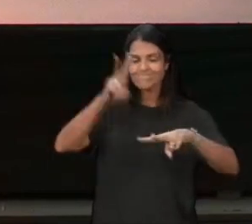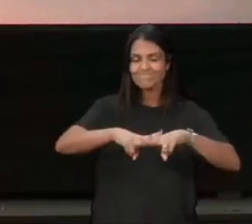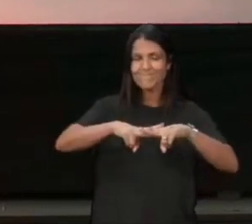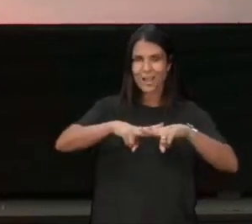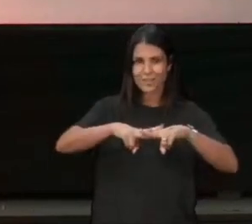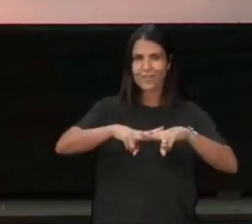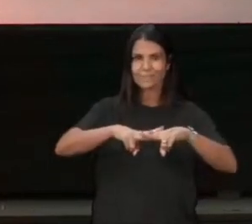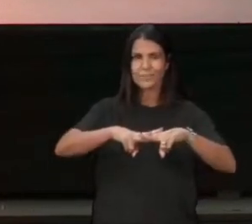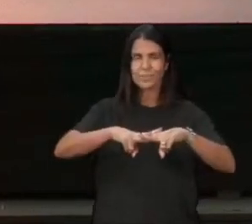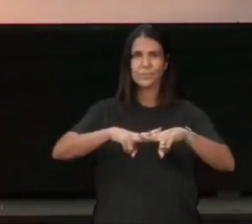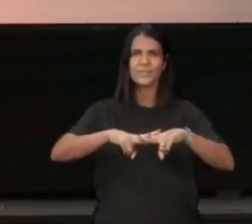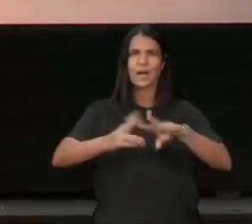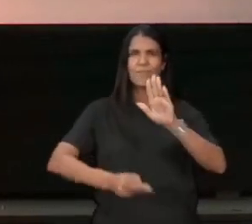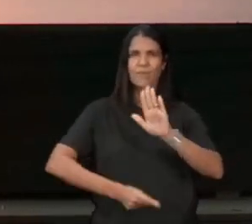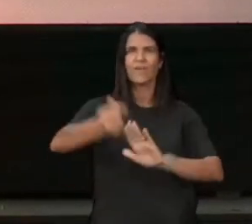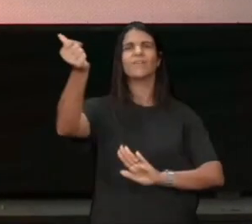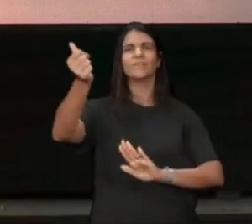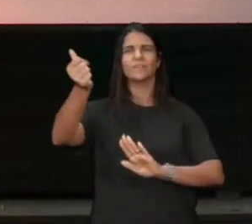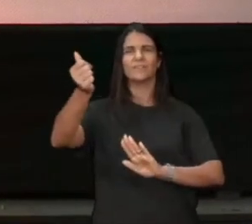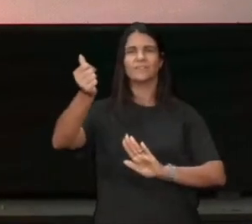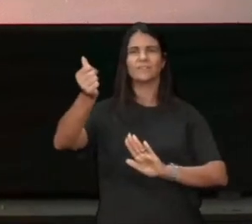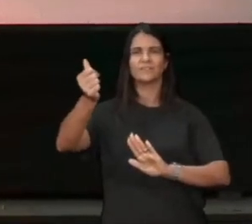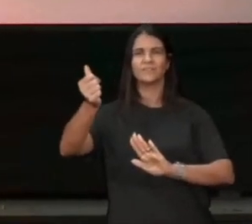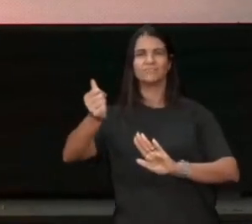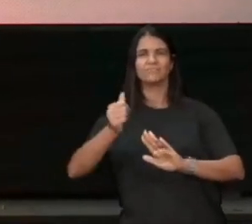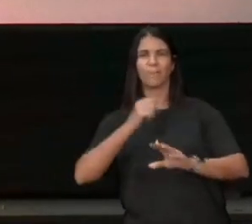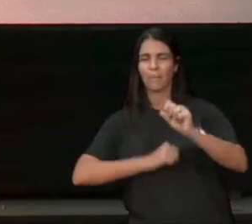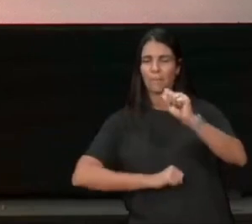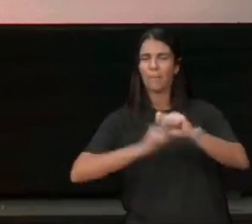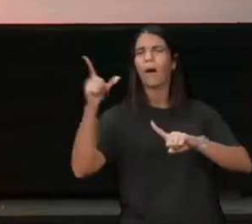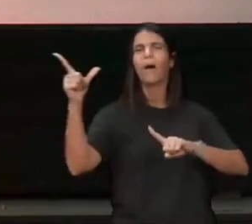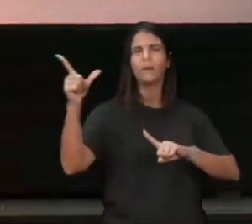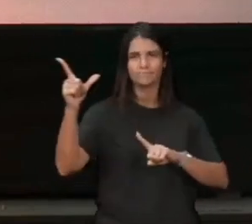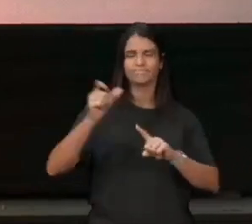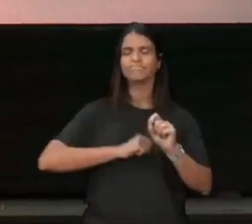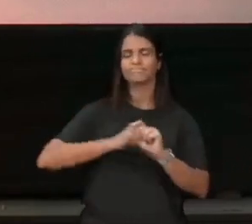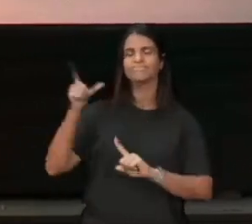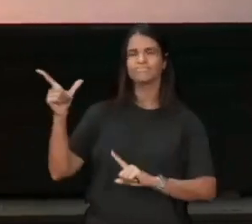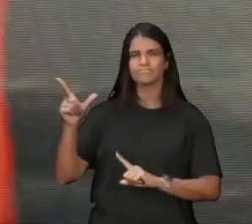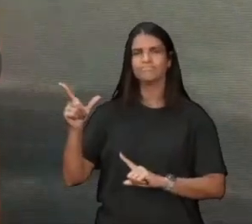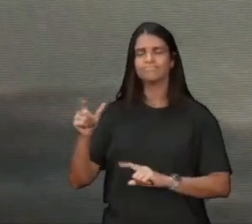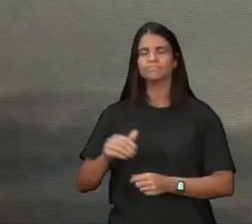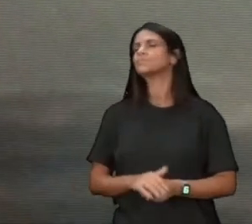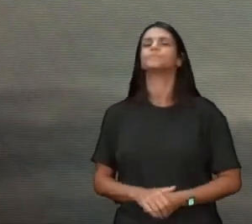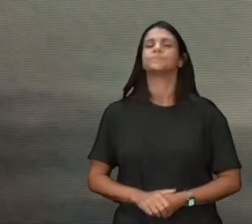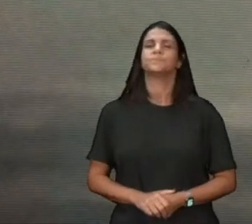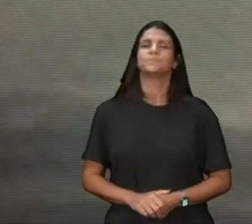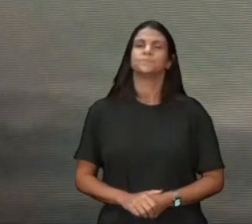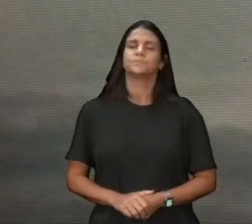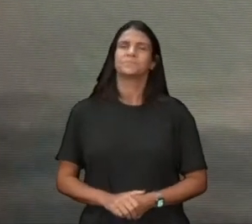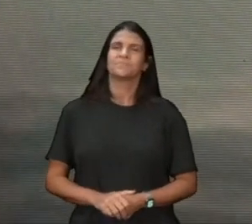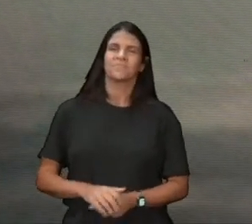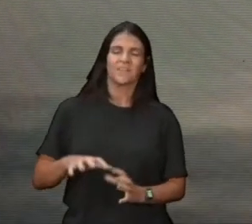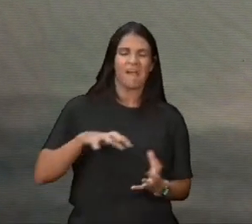expulsão, se preciso for, não tem meio termo, não tem, pô, aquele cara, ele é meio rebelde,